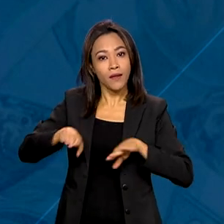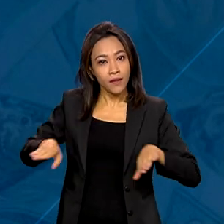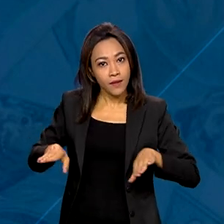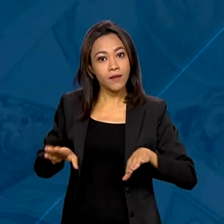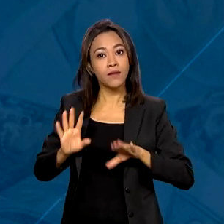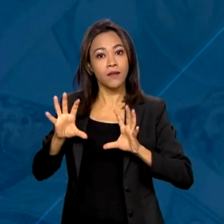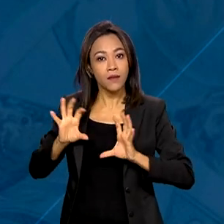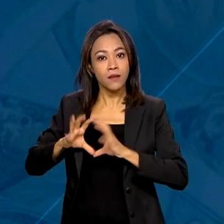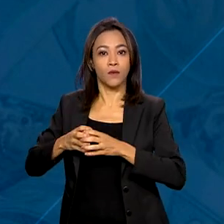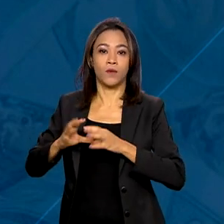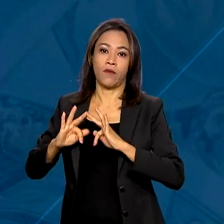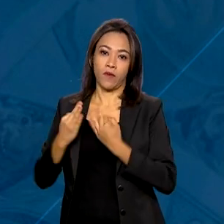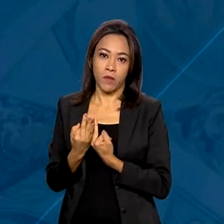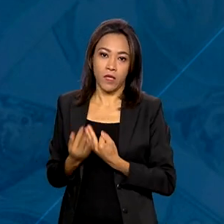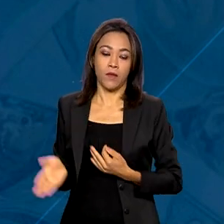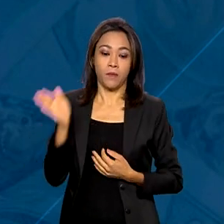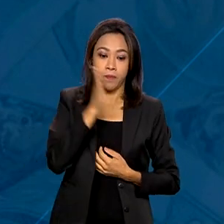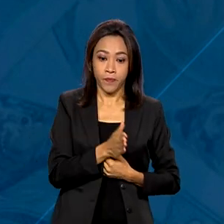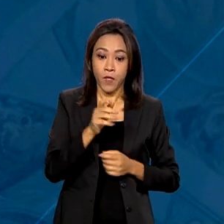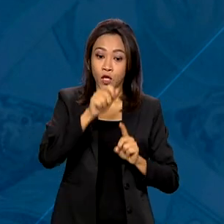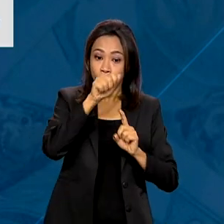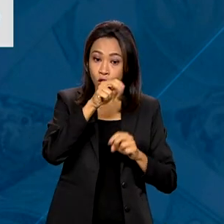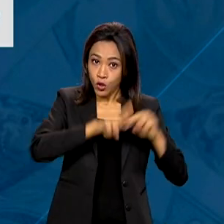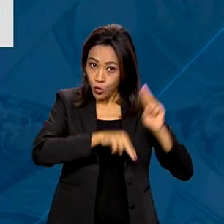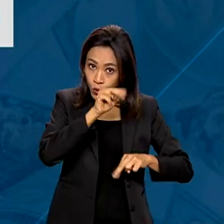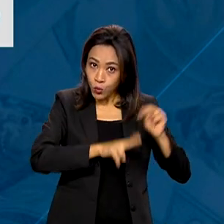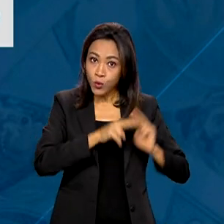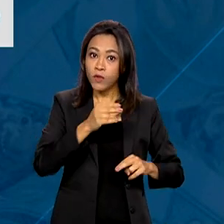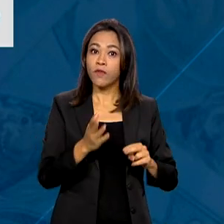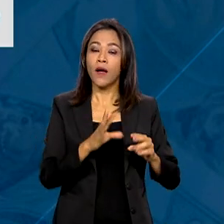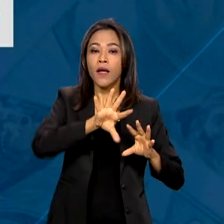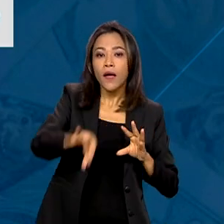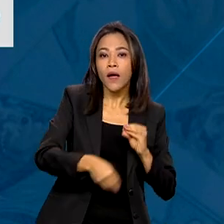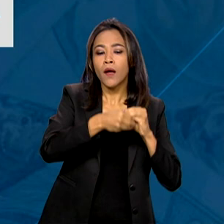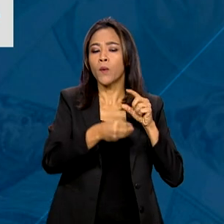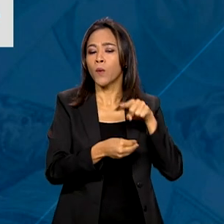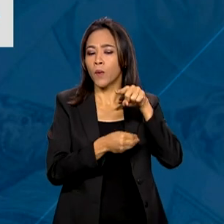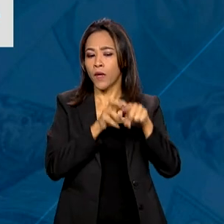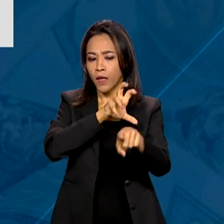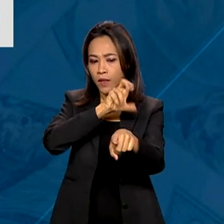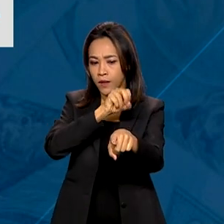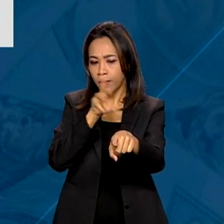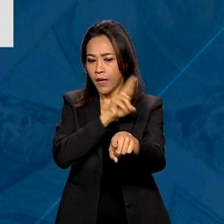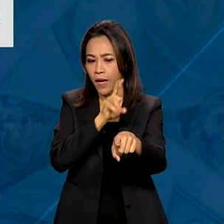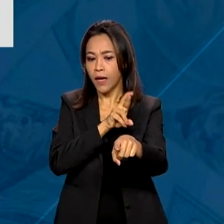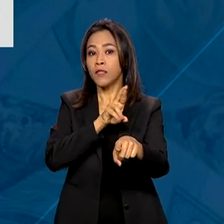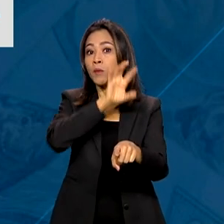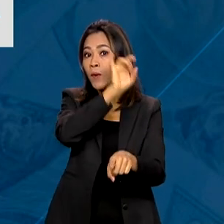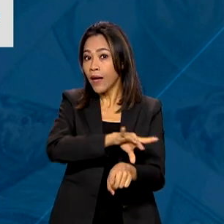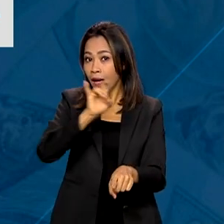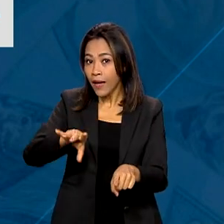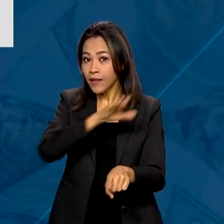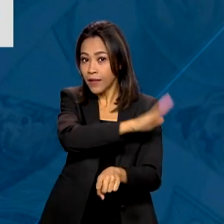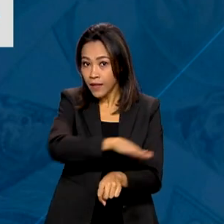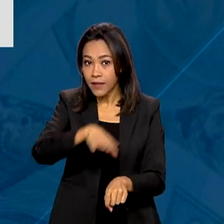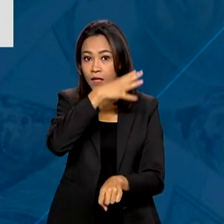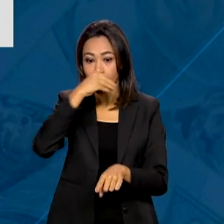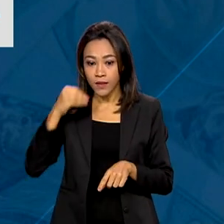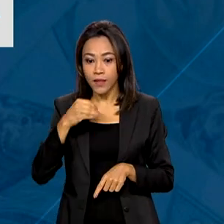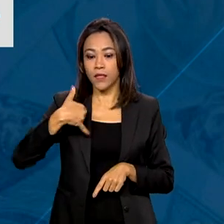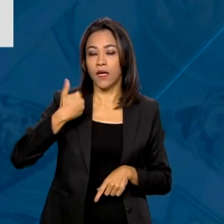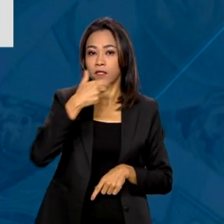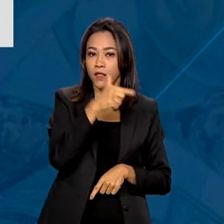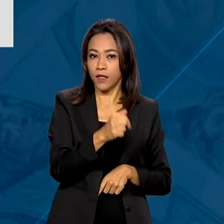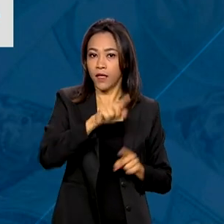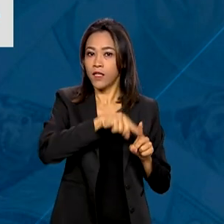familiar. A partir de junho, o programa vai pagar um adicional de 50 reais por criança ou adolescente de 7 a 18